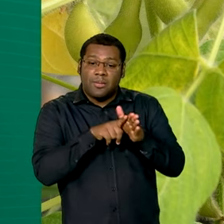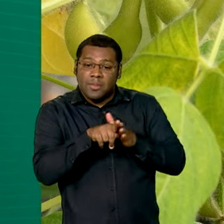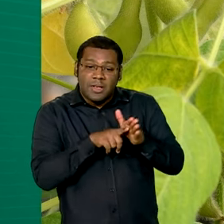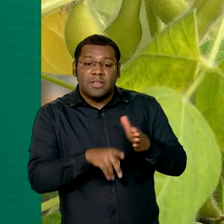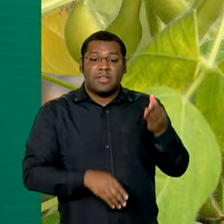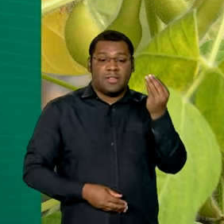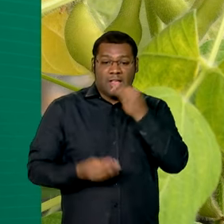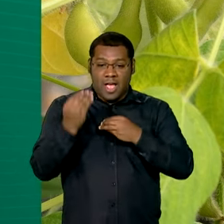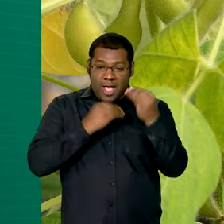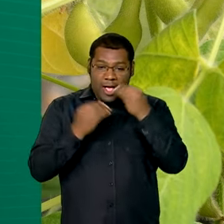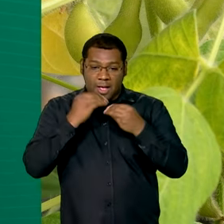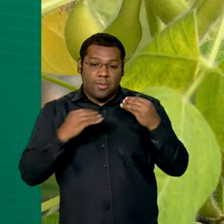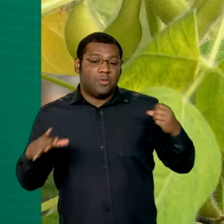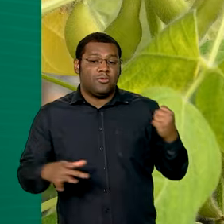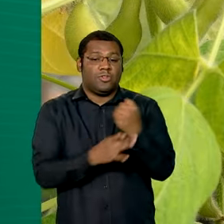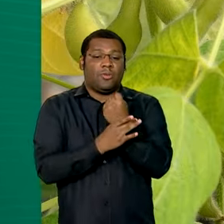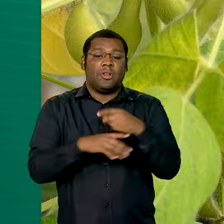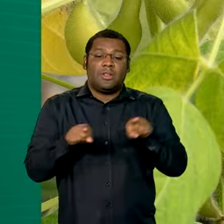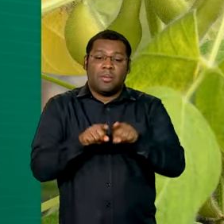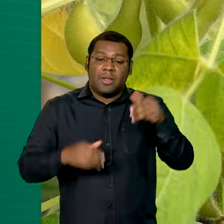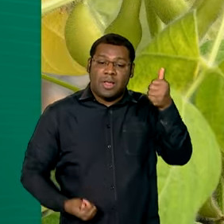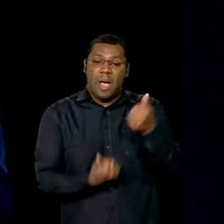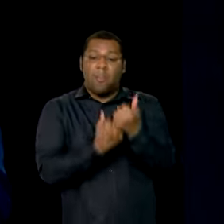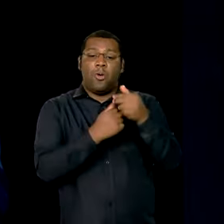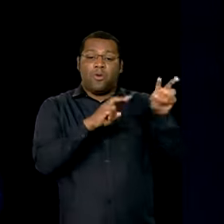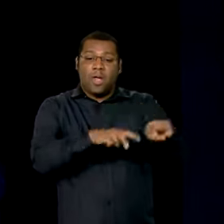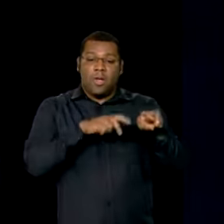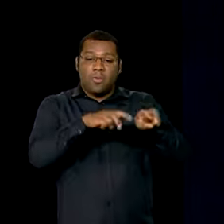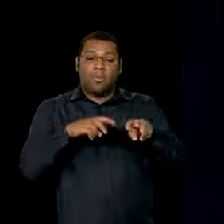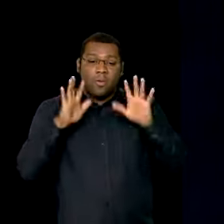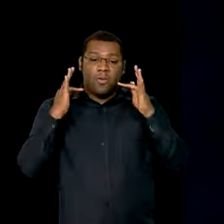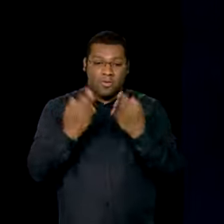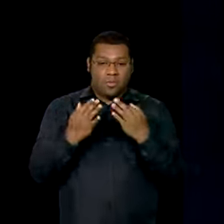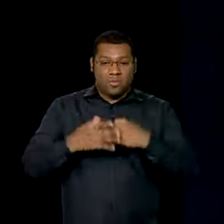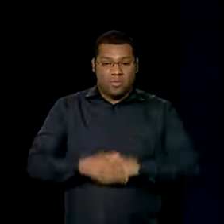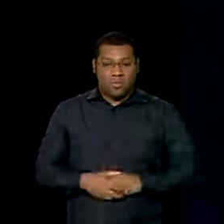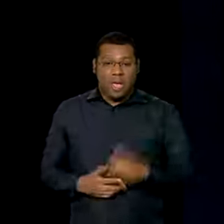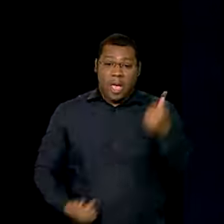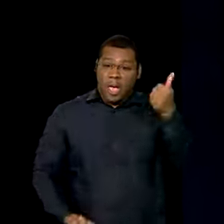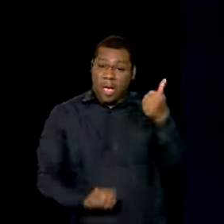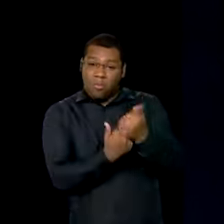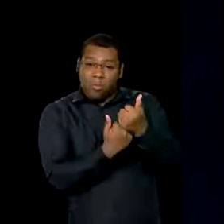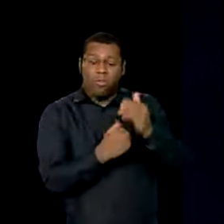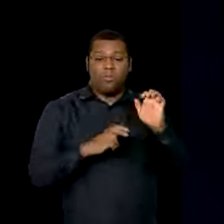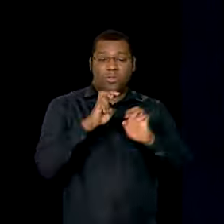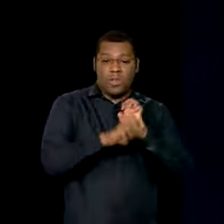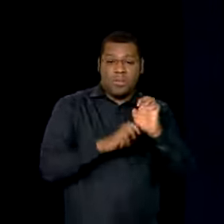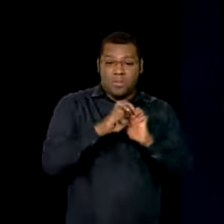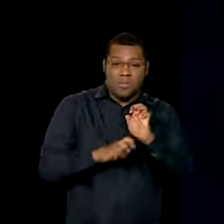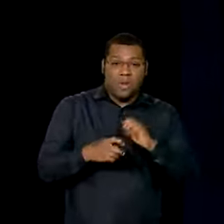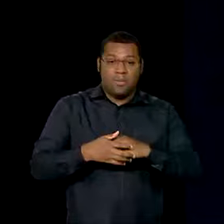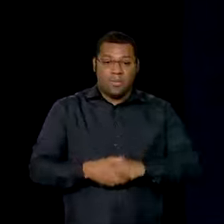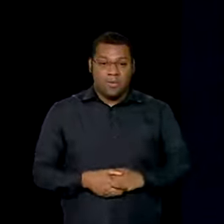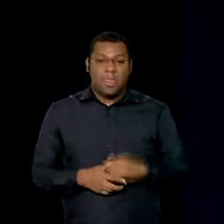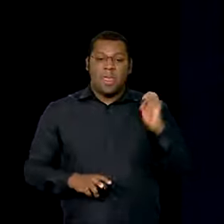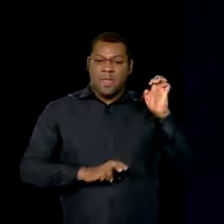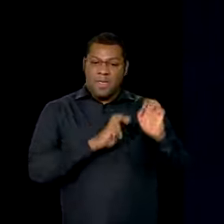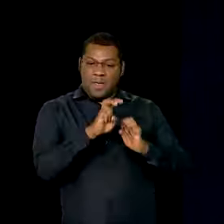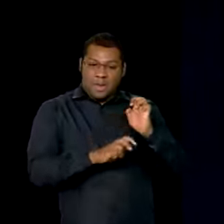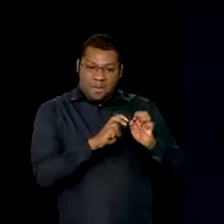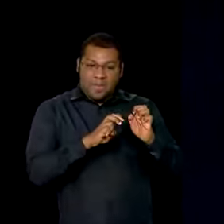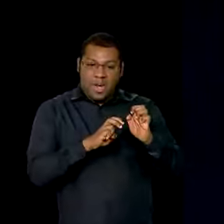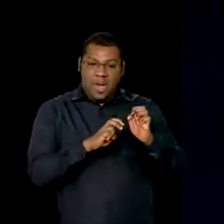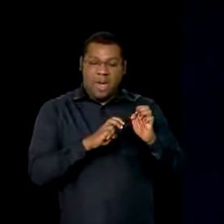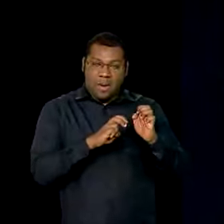alimentos e o fortalecimento da agricultura familiar. Fortalecer a Embrapa, trazer a Embrapa de volta ao PAC,